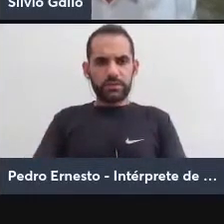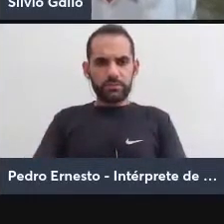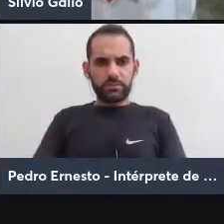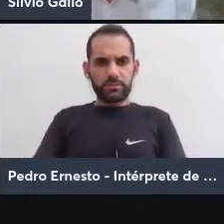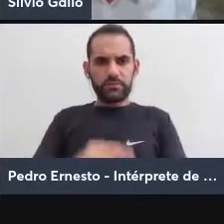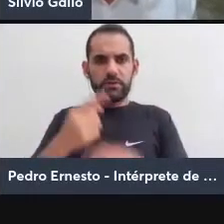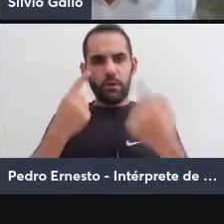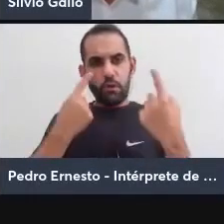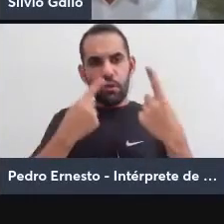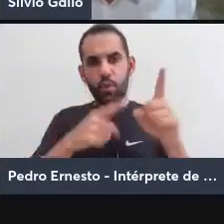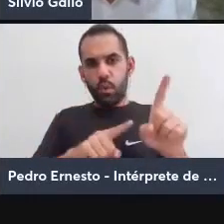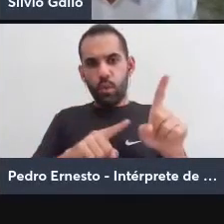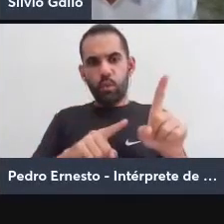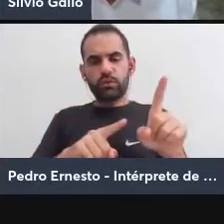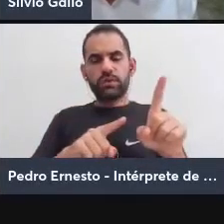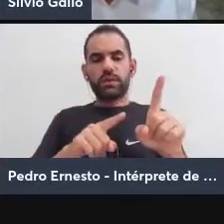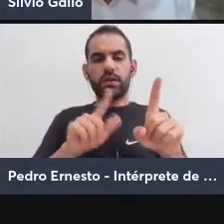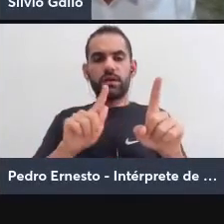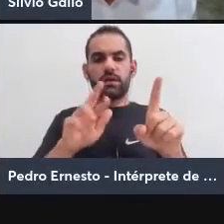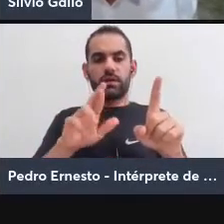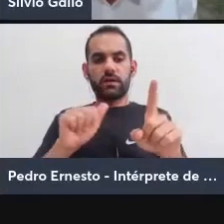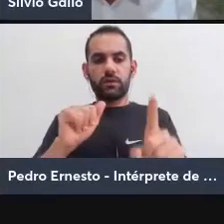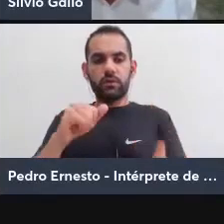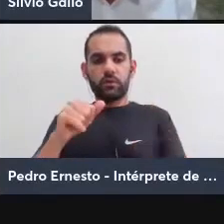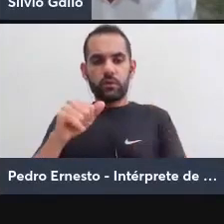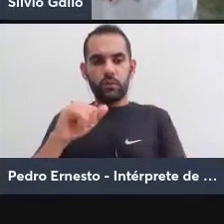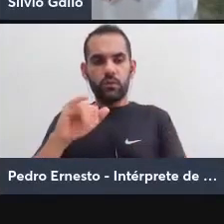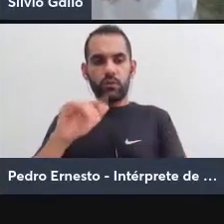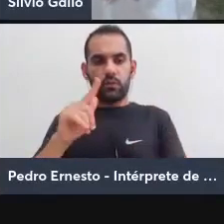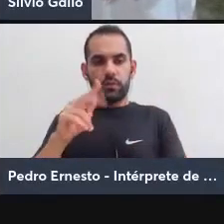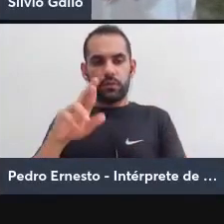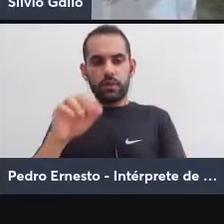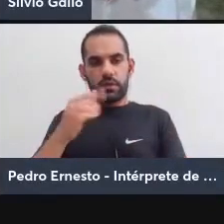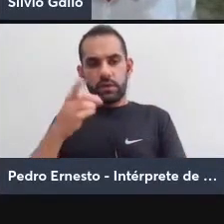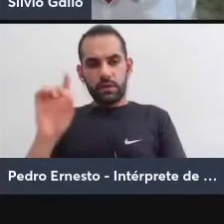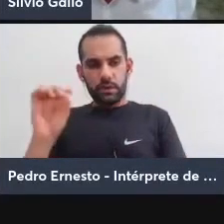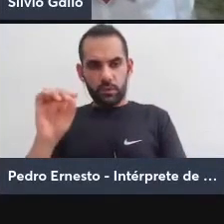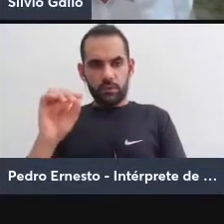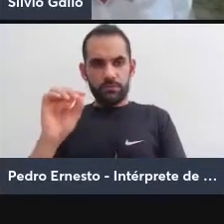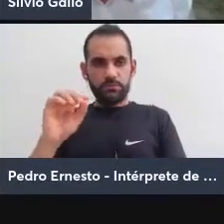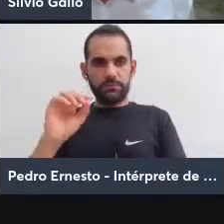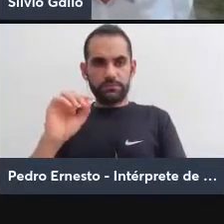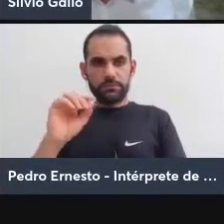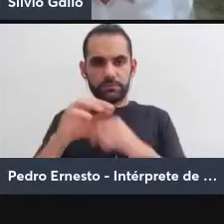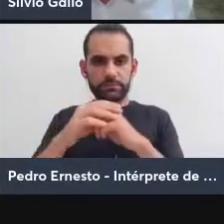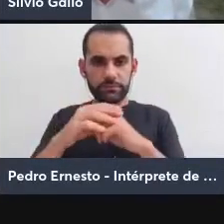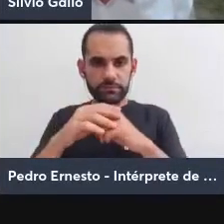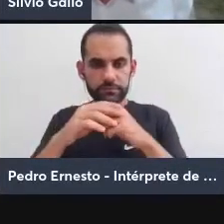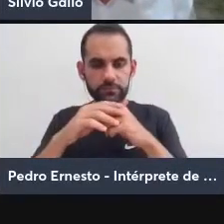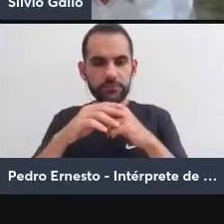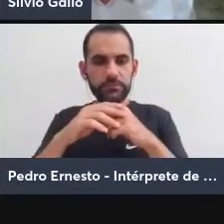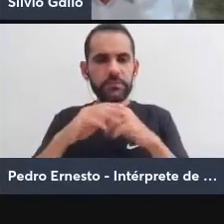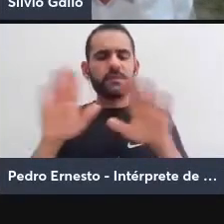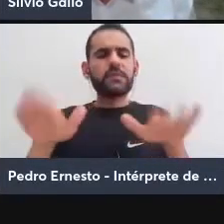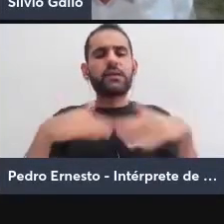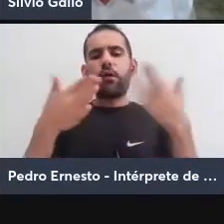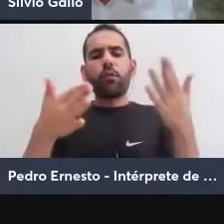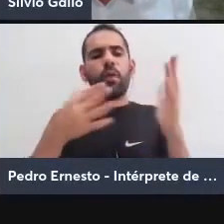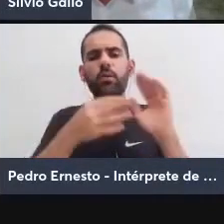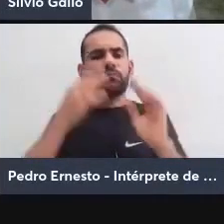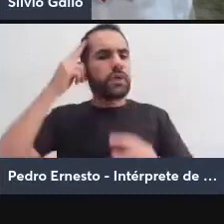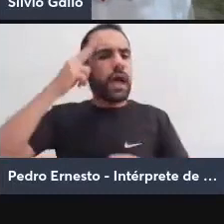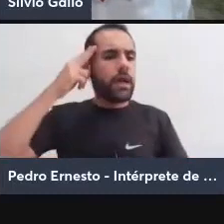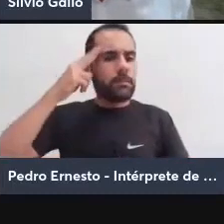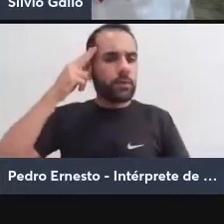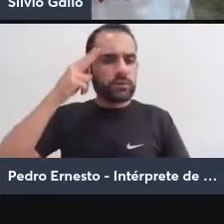contra o grão, Against the Grain, contra o grão. E qual que a hipótese do James